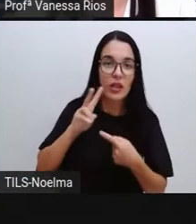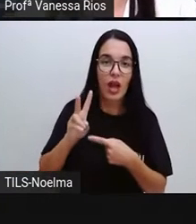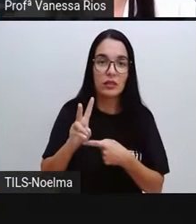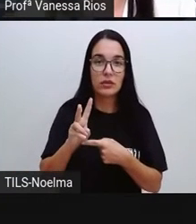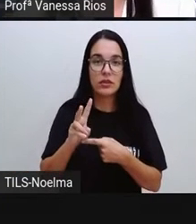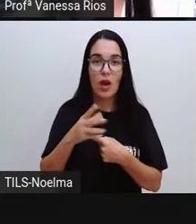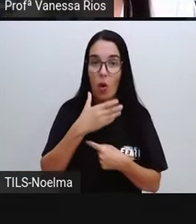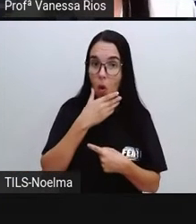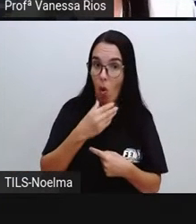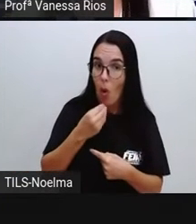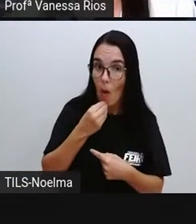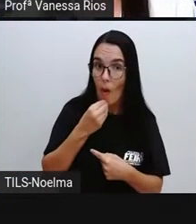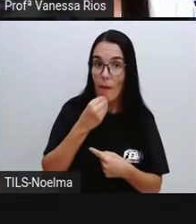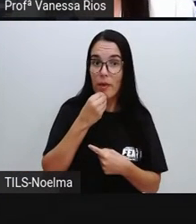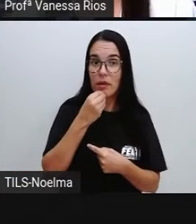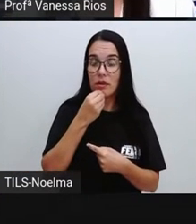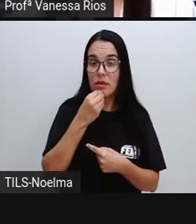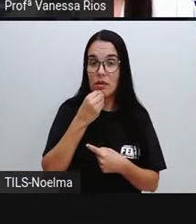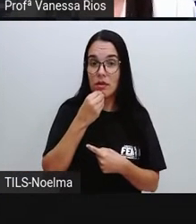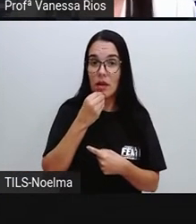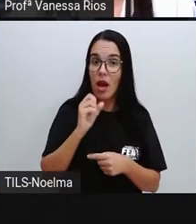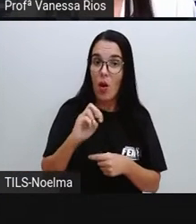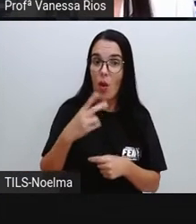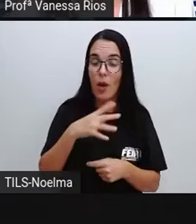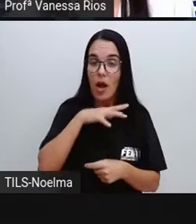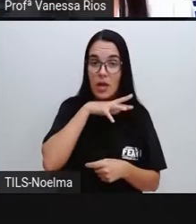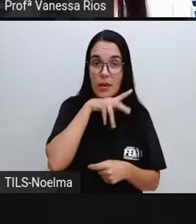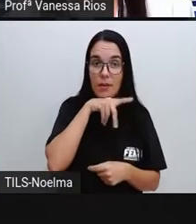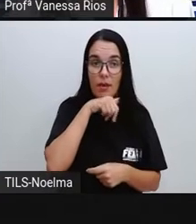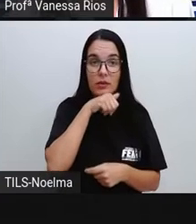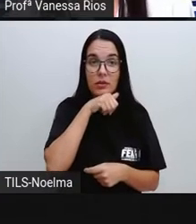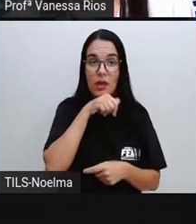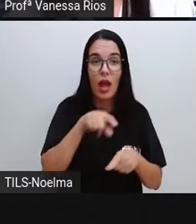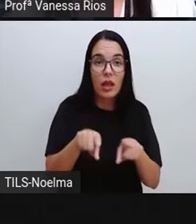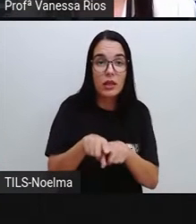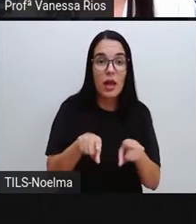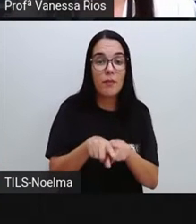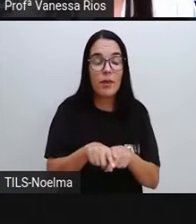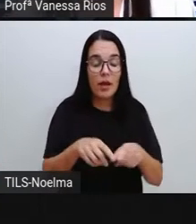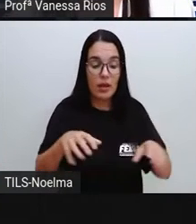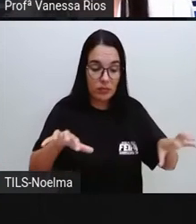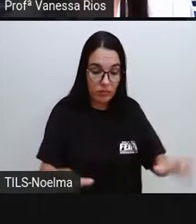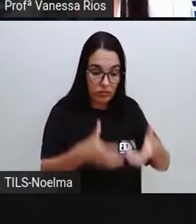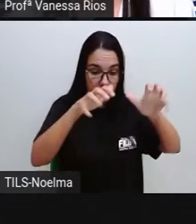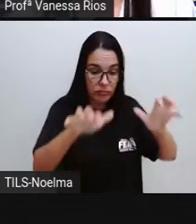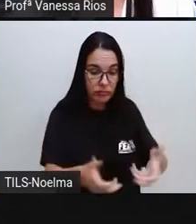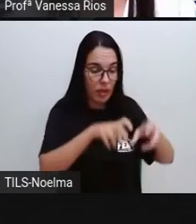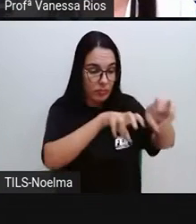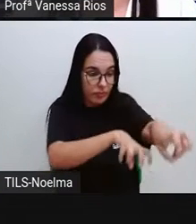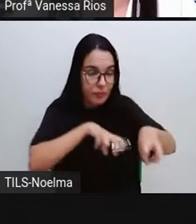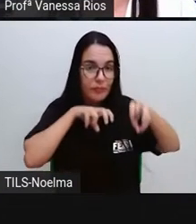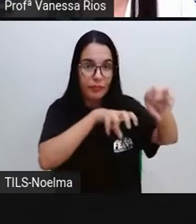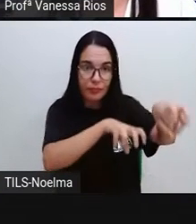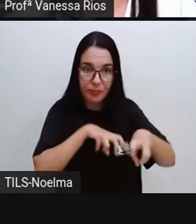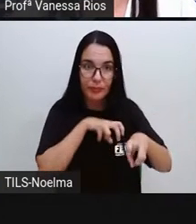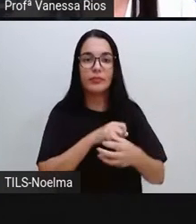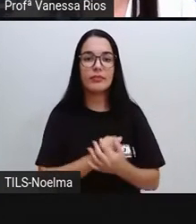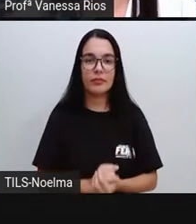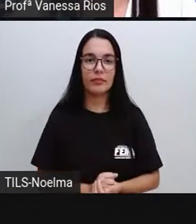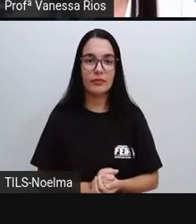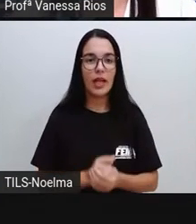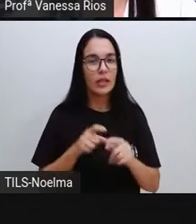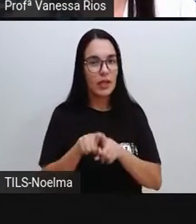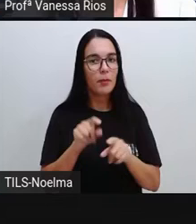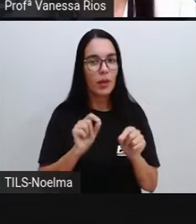vegetais fúteis, ao nomeio ou a criação de animais. Lavra, cultura, lavoura. E ainda